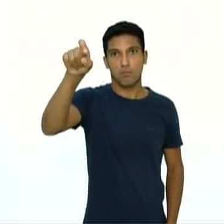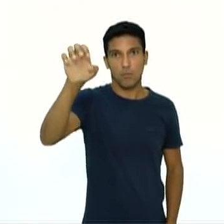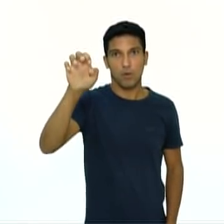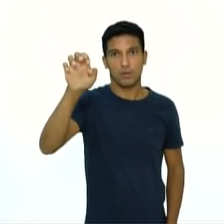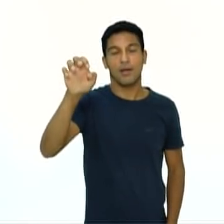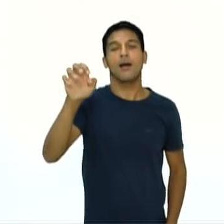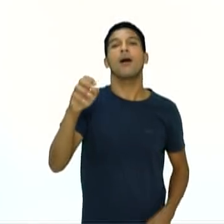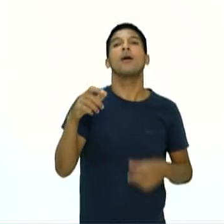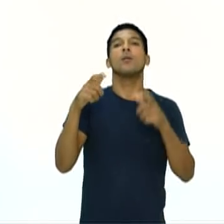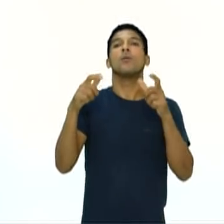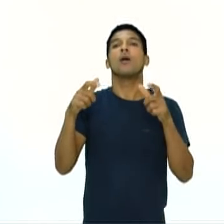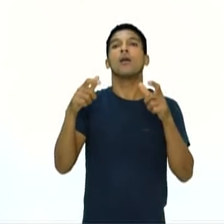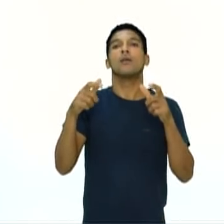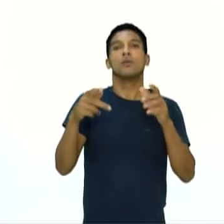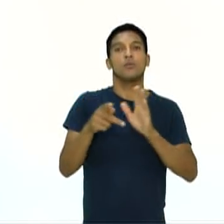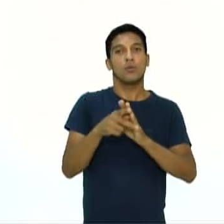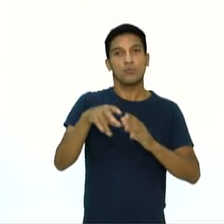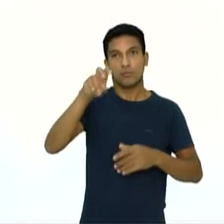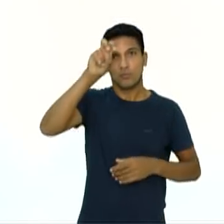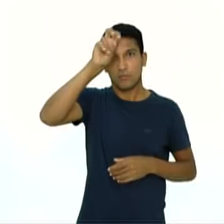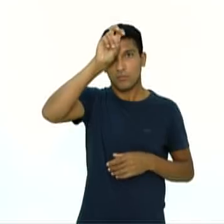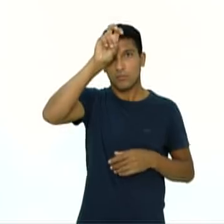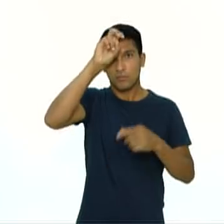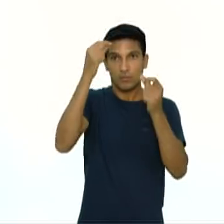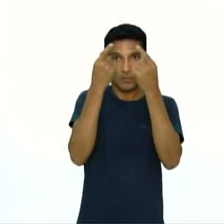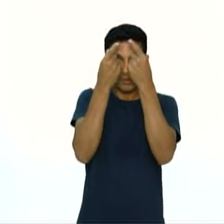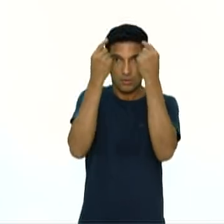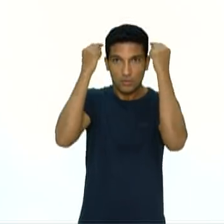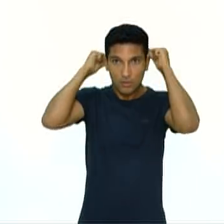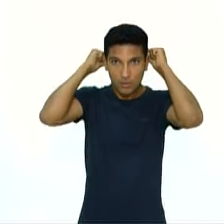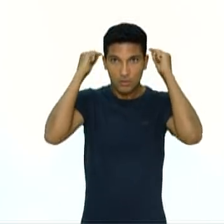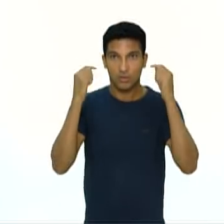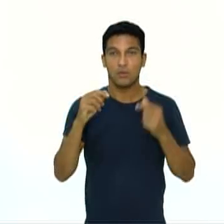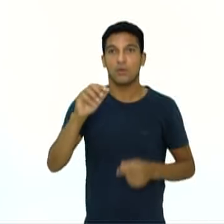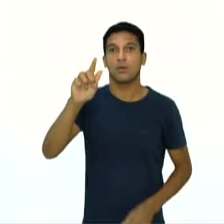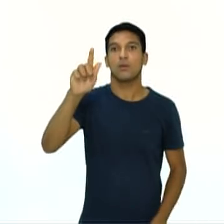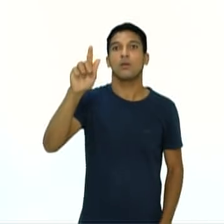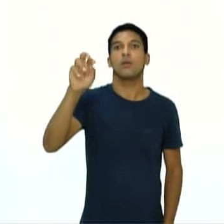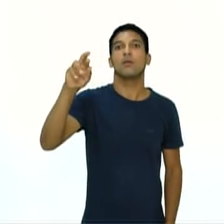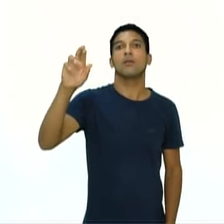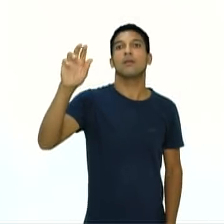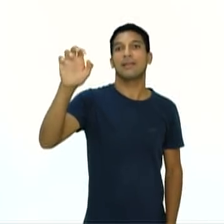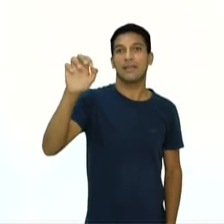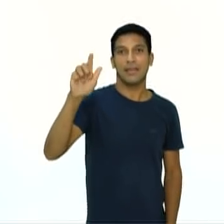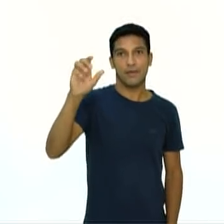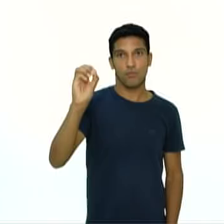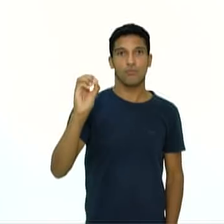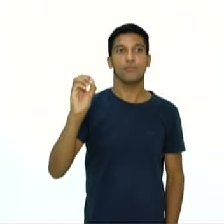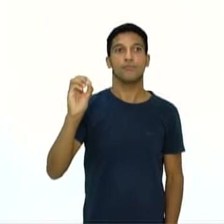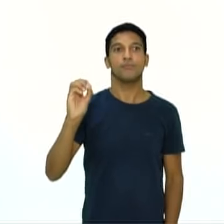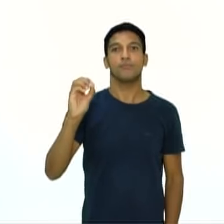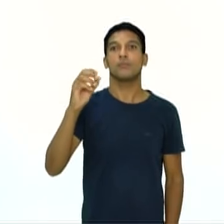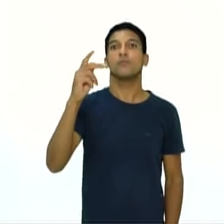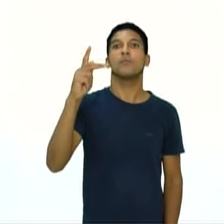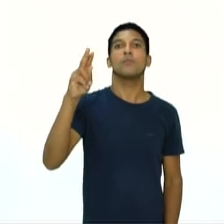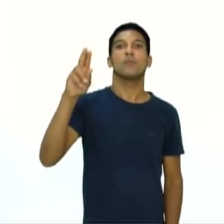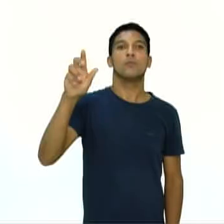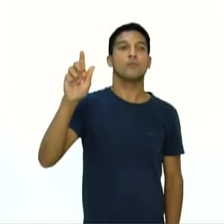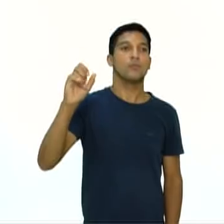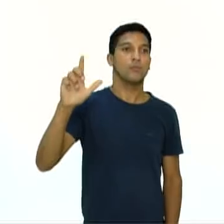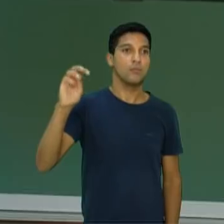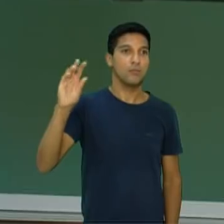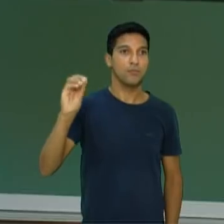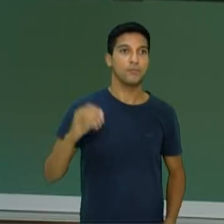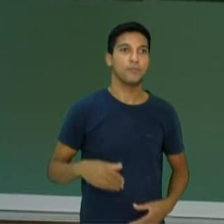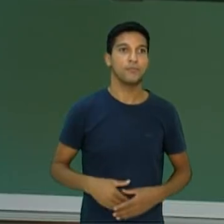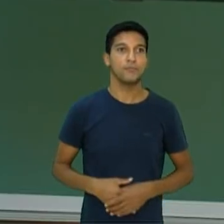Nessa estrutura de esporte, o registro mais antigo é o do pugilato grego. Vamos